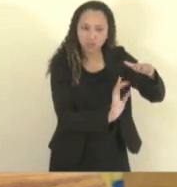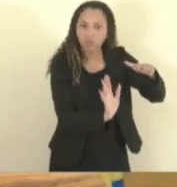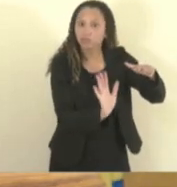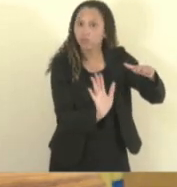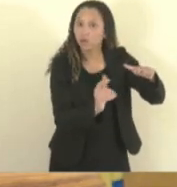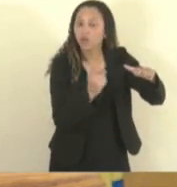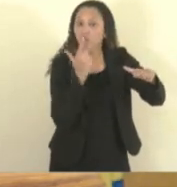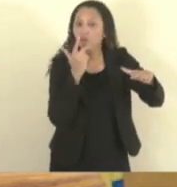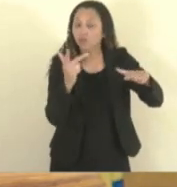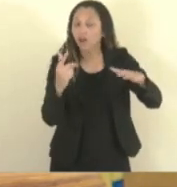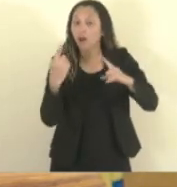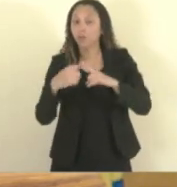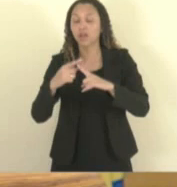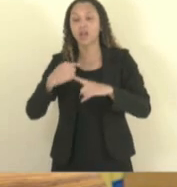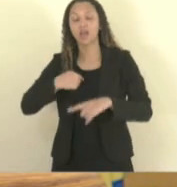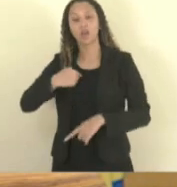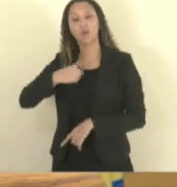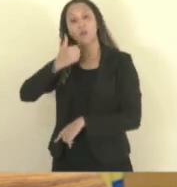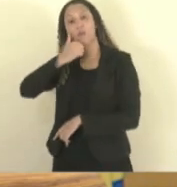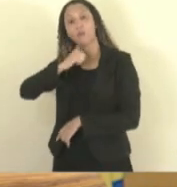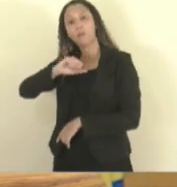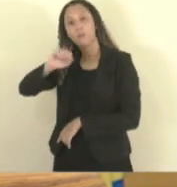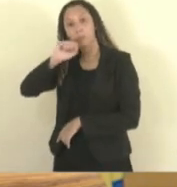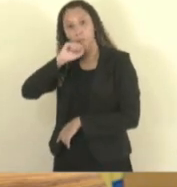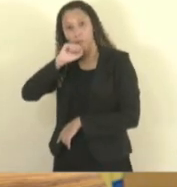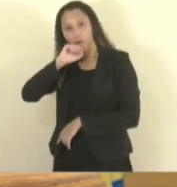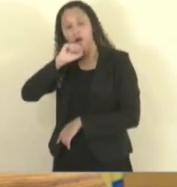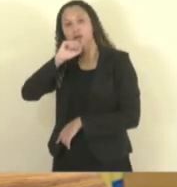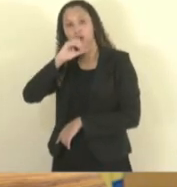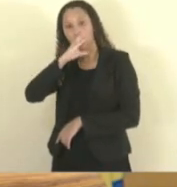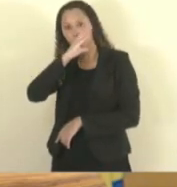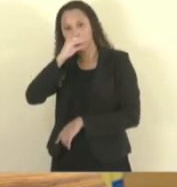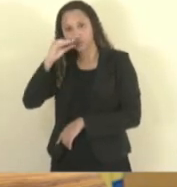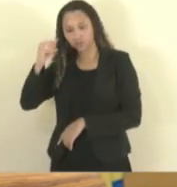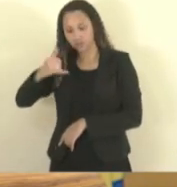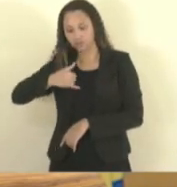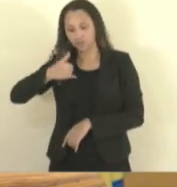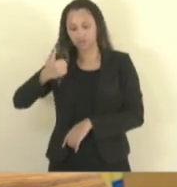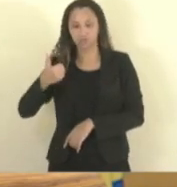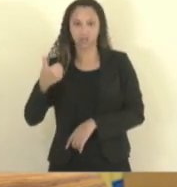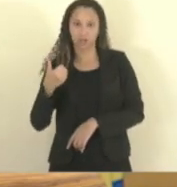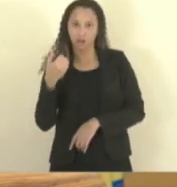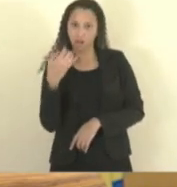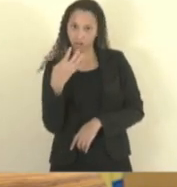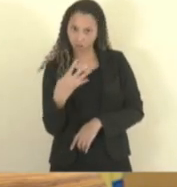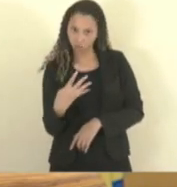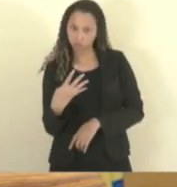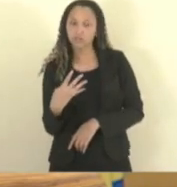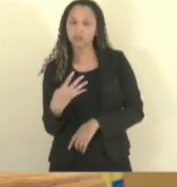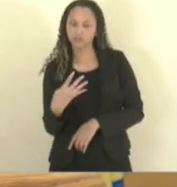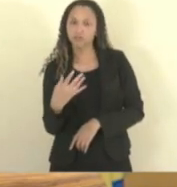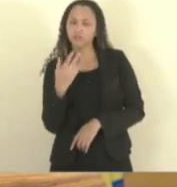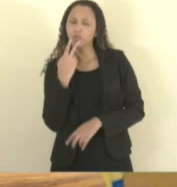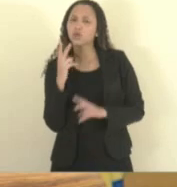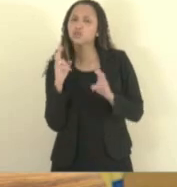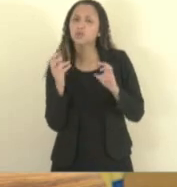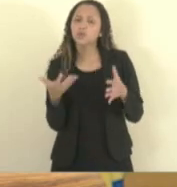de um adolescente de 14 anos. A inclusão